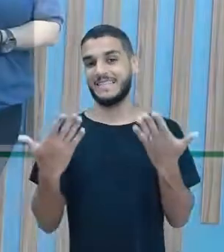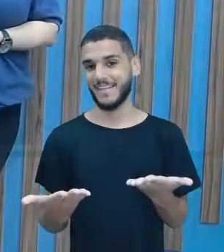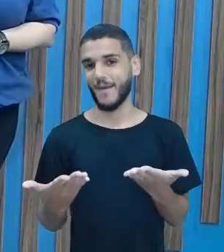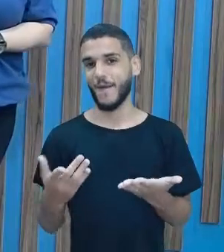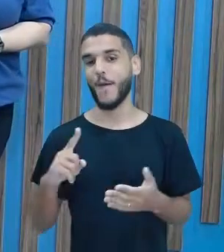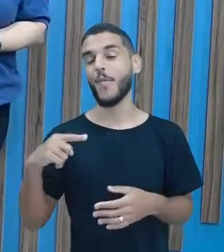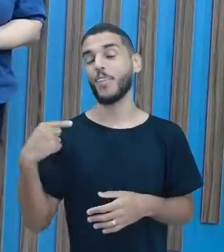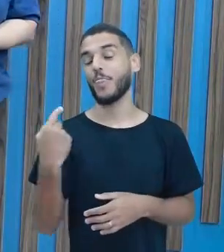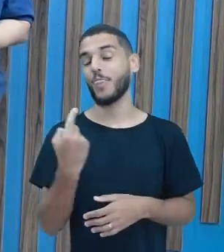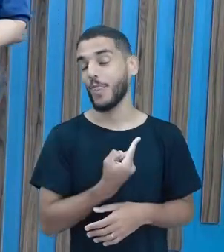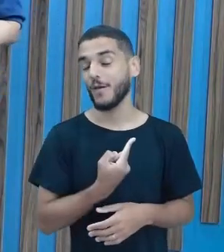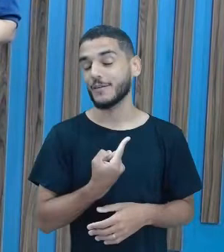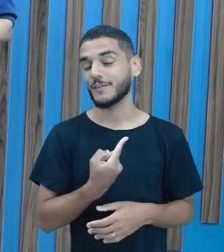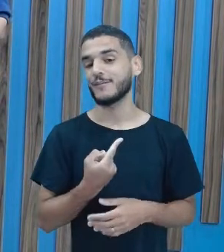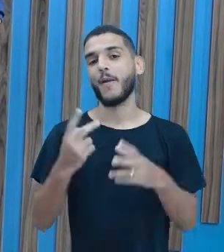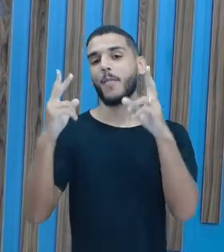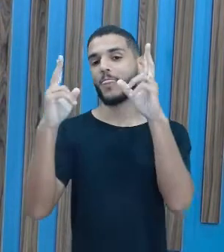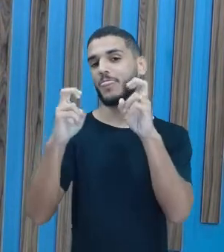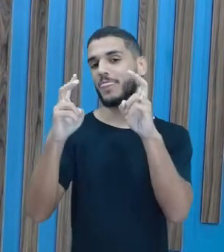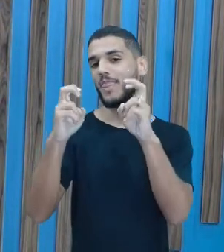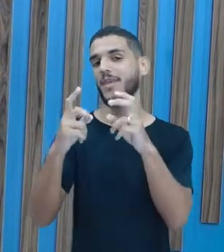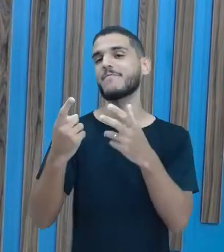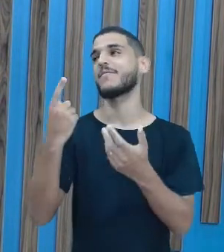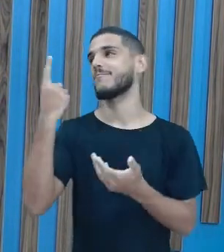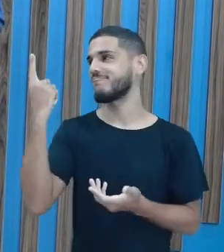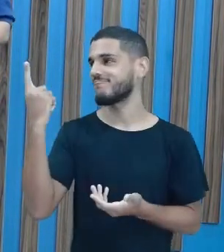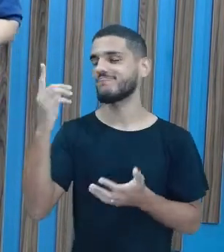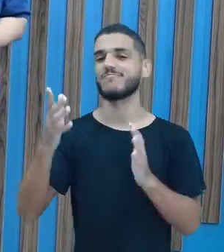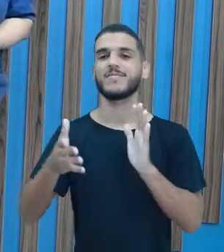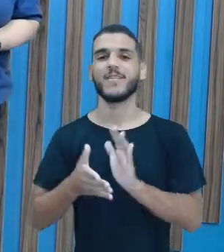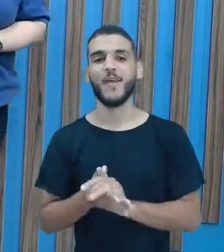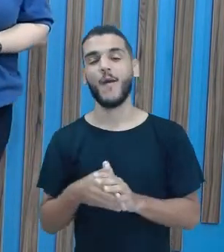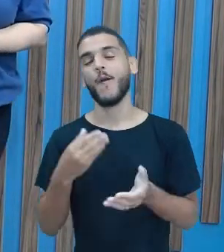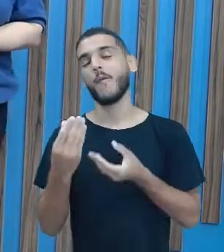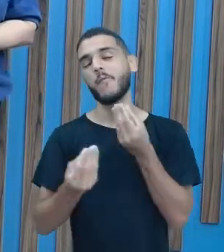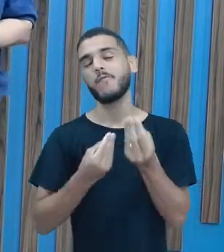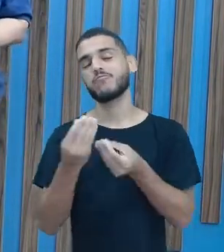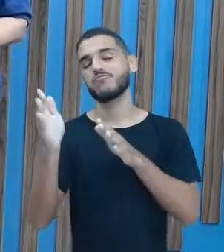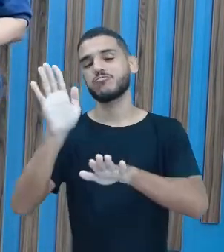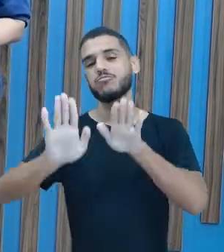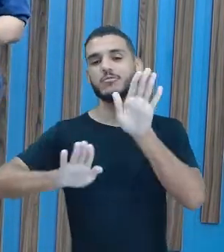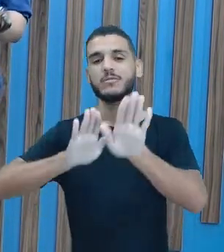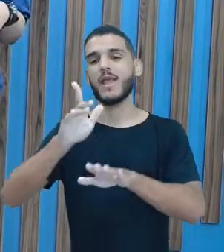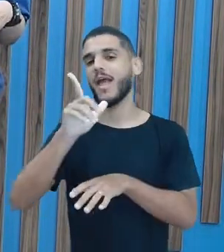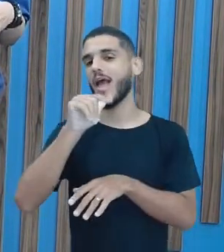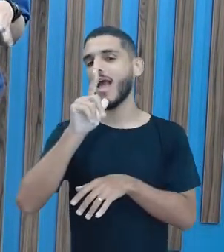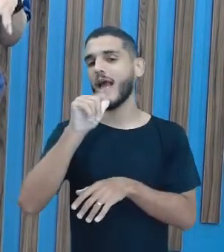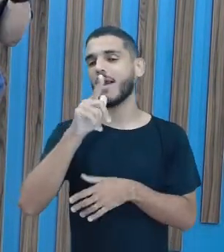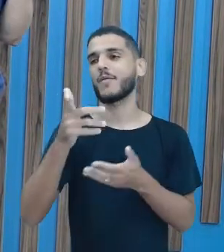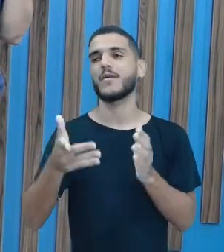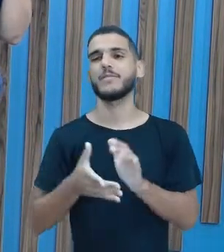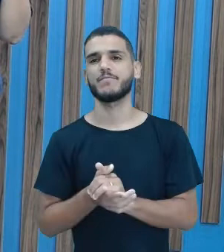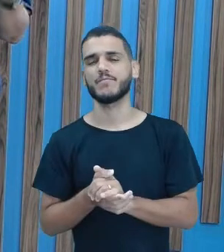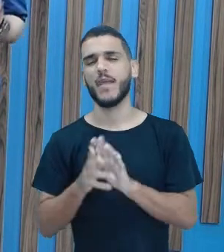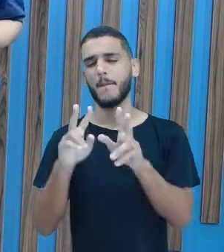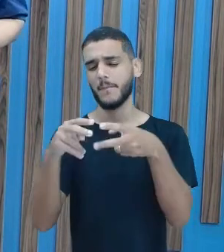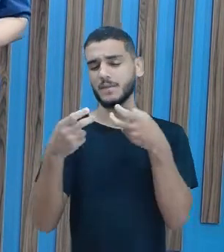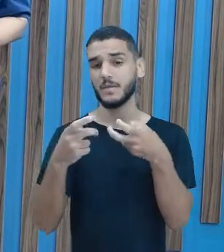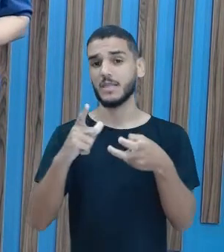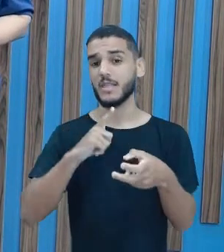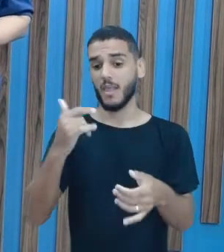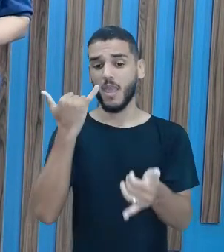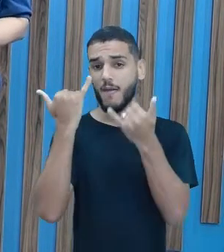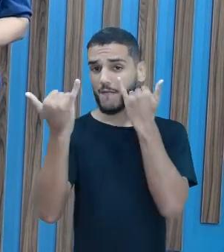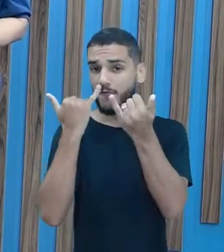por favor! Vamos falar sobre isso, né? Vamos falar um pouquinho sobre a água. Vocês viram que esse vídeo trouxe um monte de